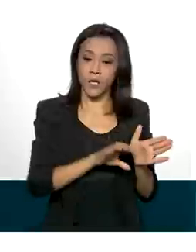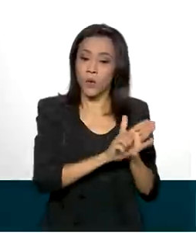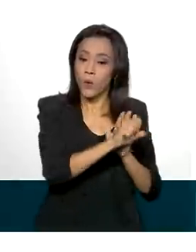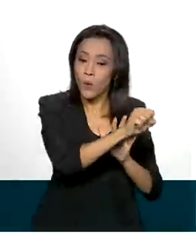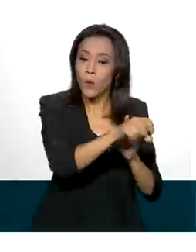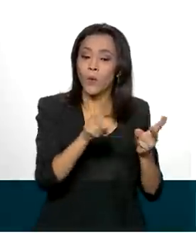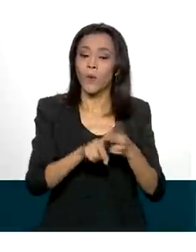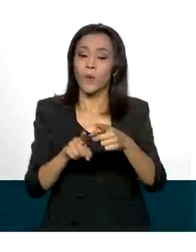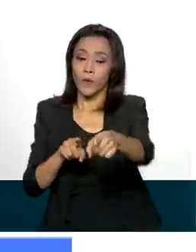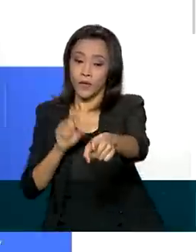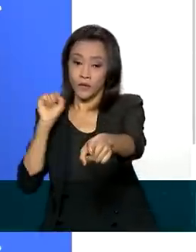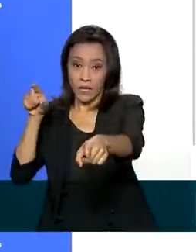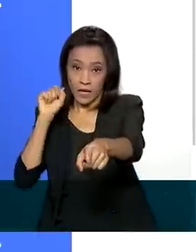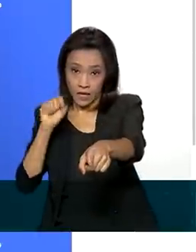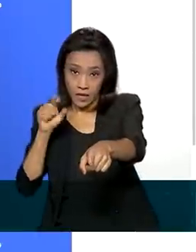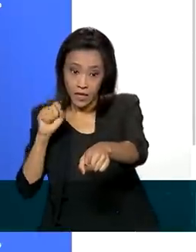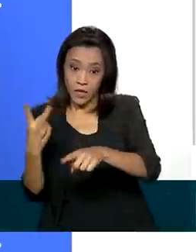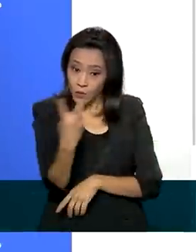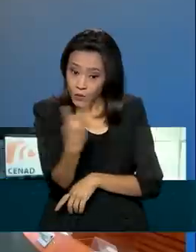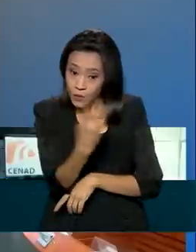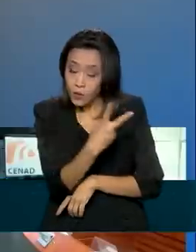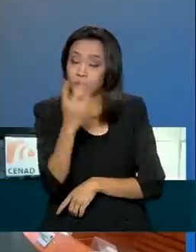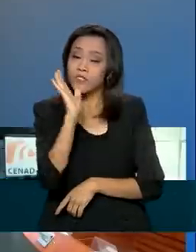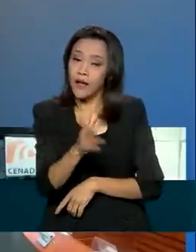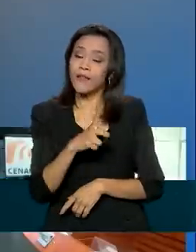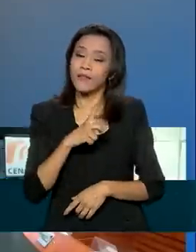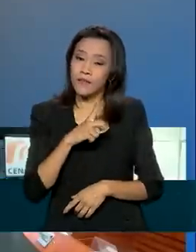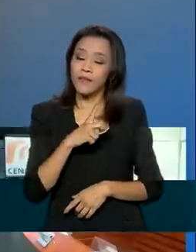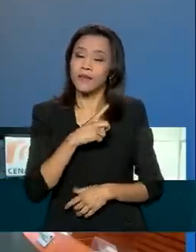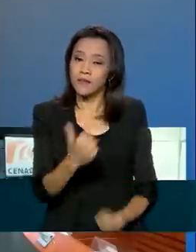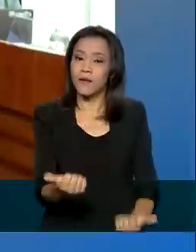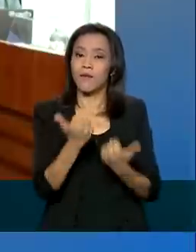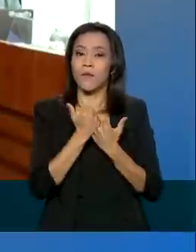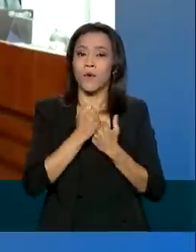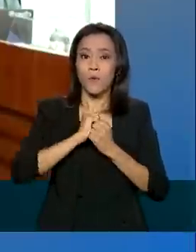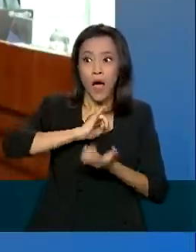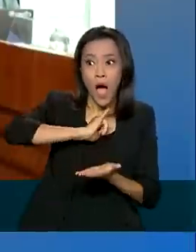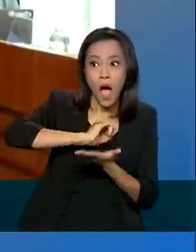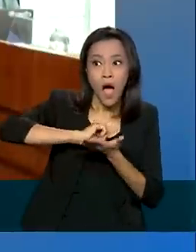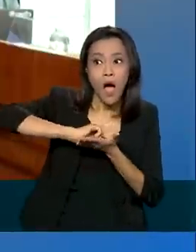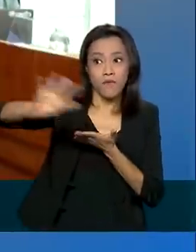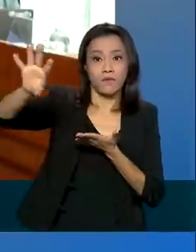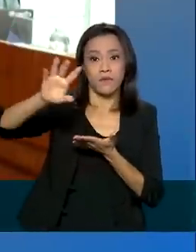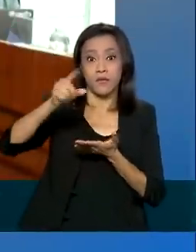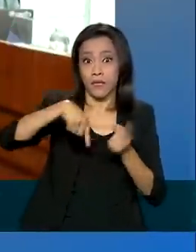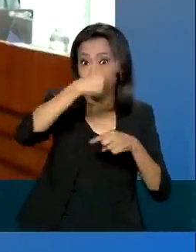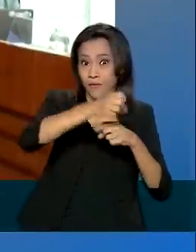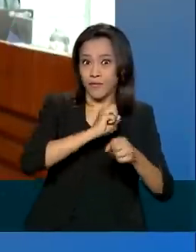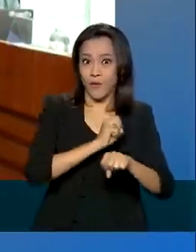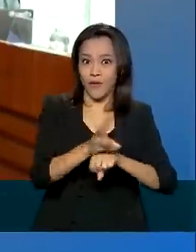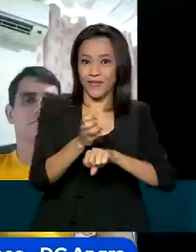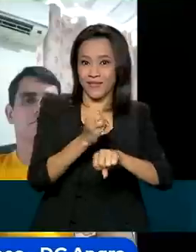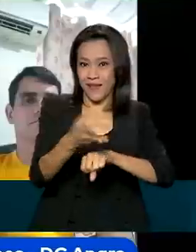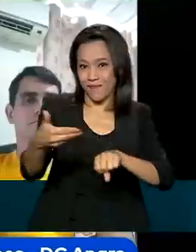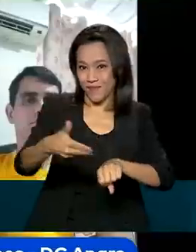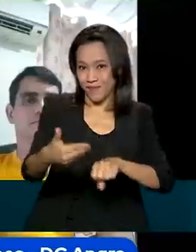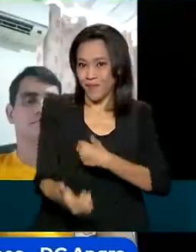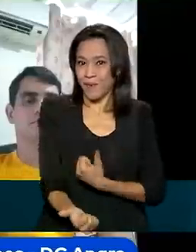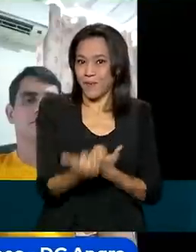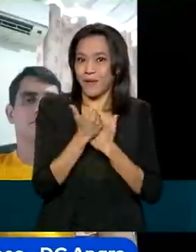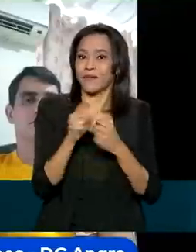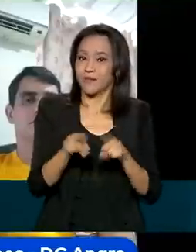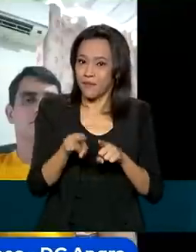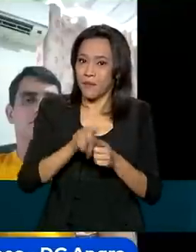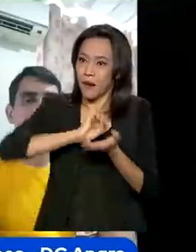já fazem parte da rede de envio de alertas por mensagens. O WhatsApp é o próximo da lista. Nós vamos